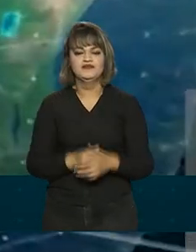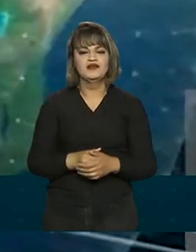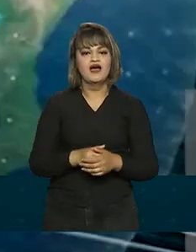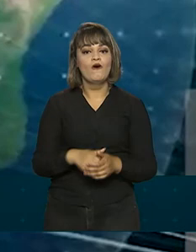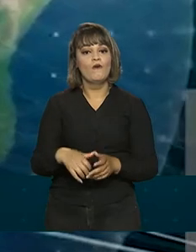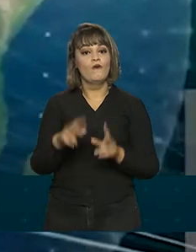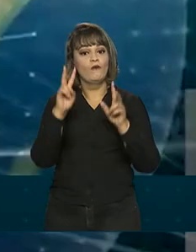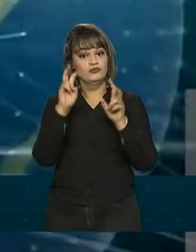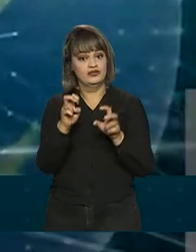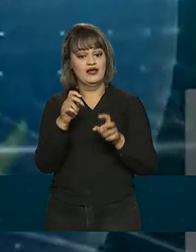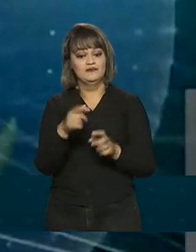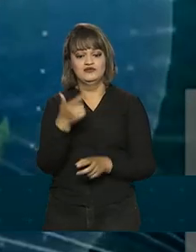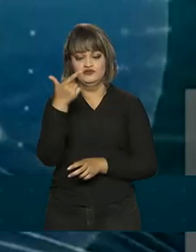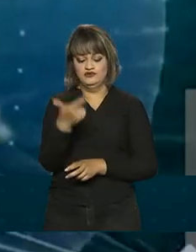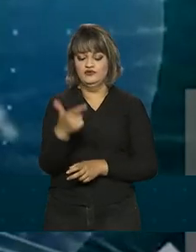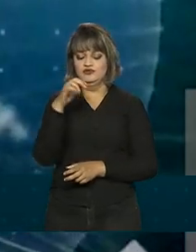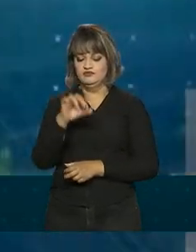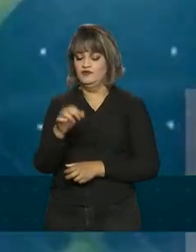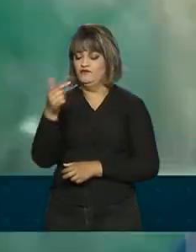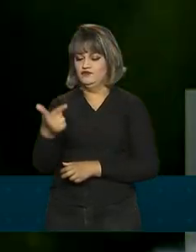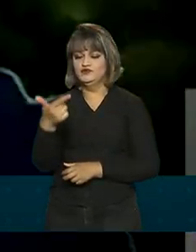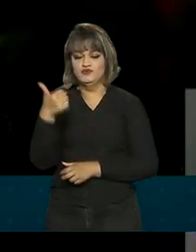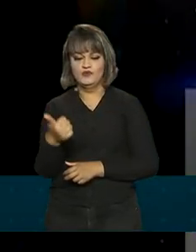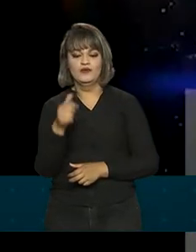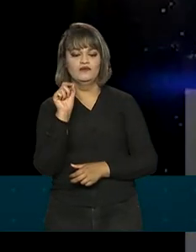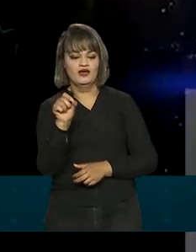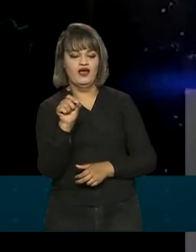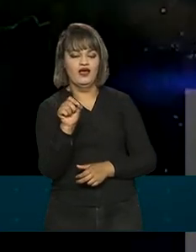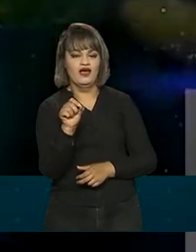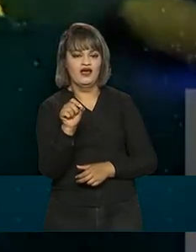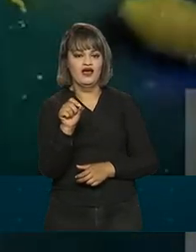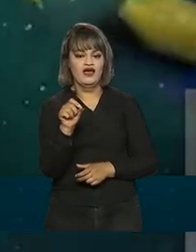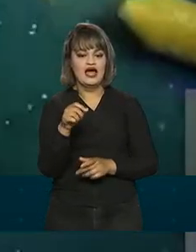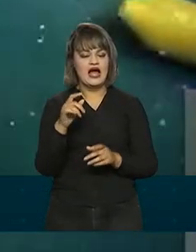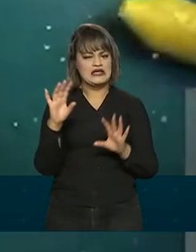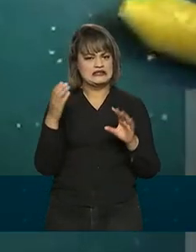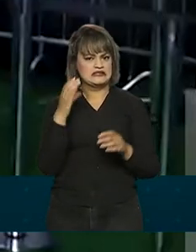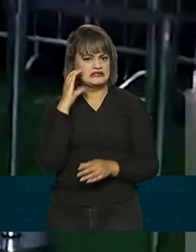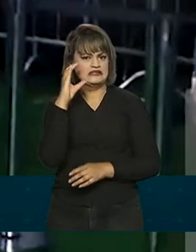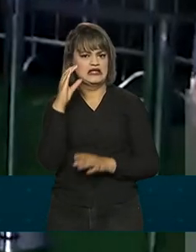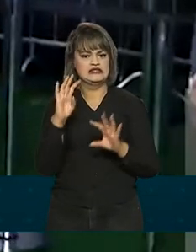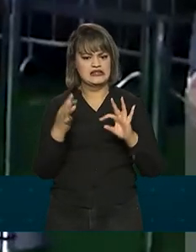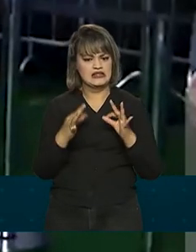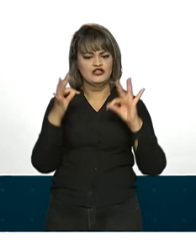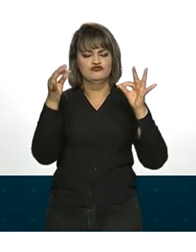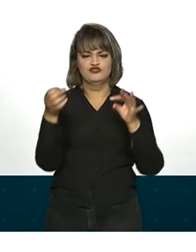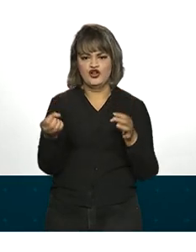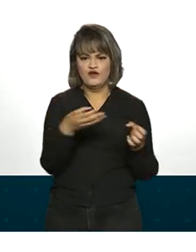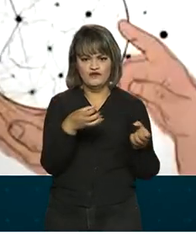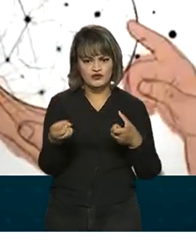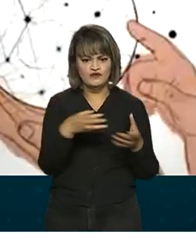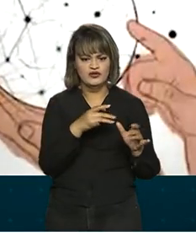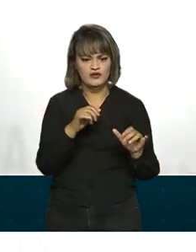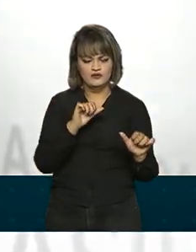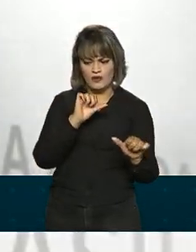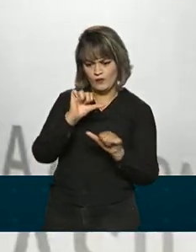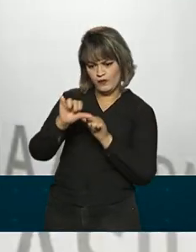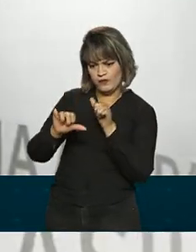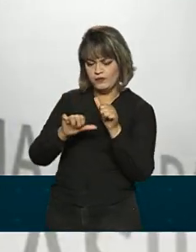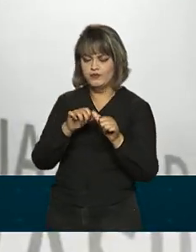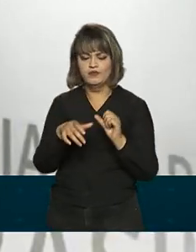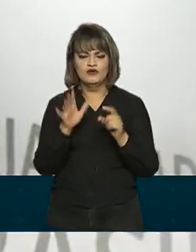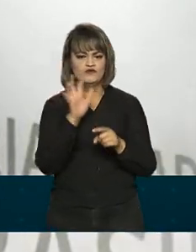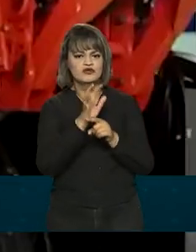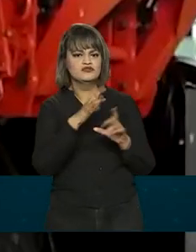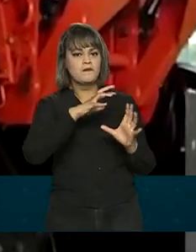tema da edição de 2021 é a transversalidade da ciência, tecnologia e inovações para